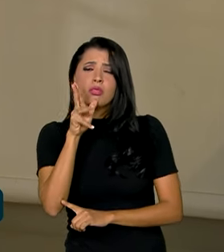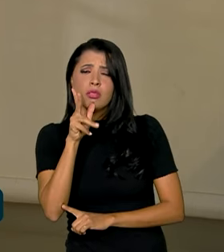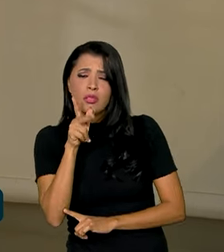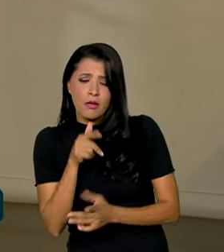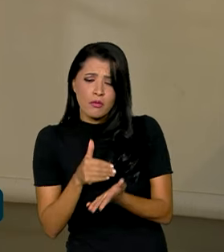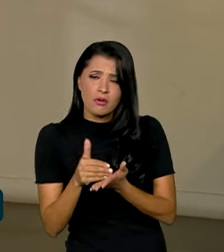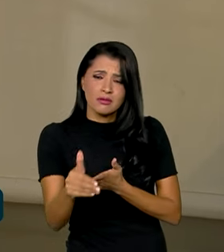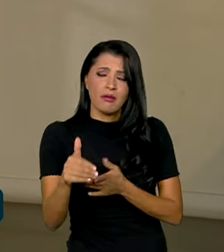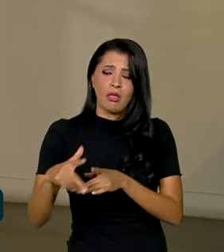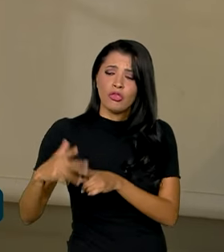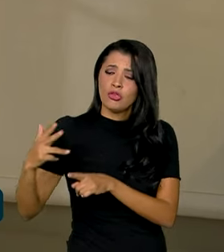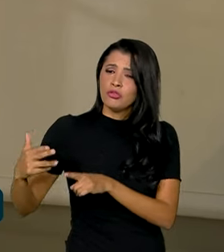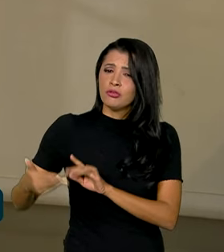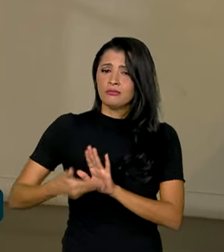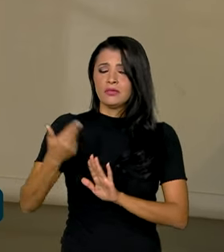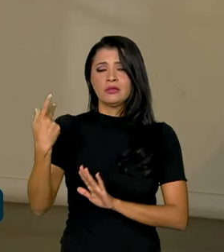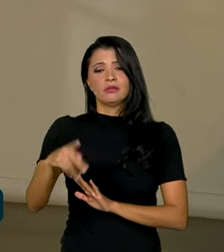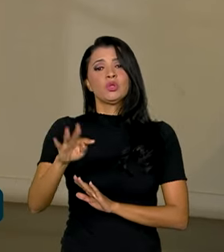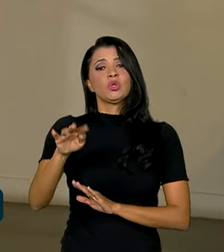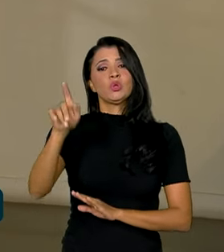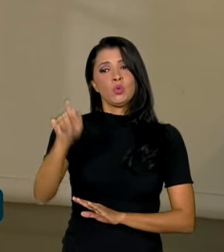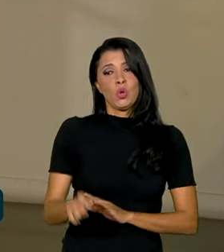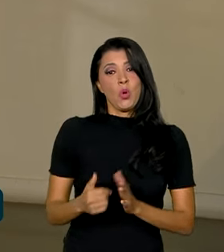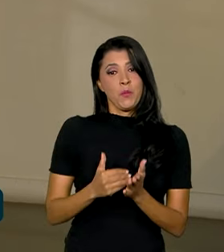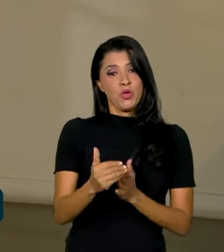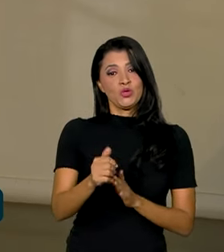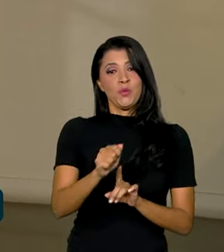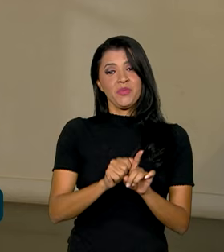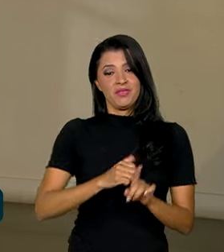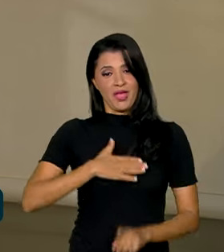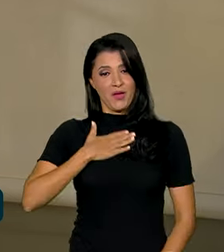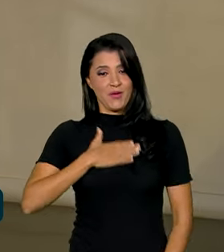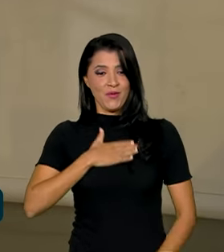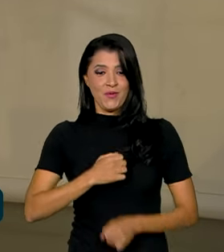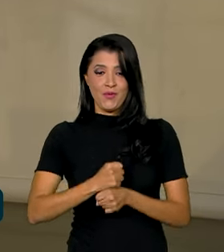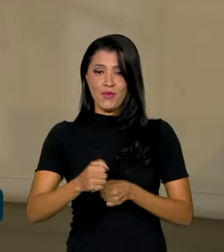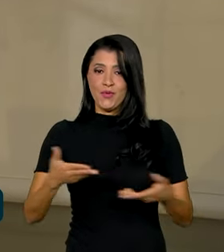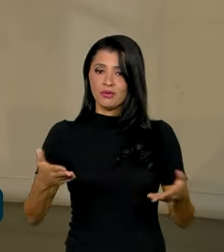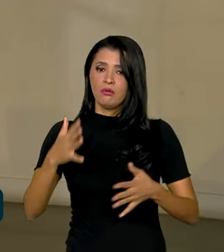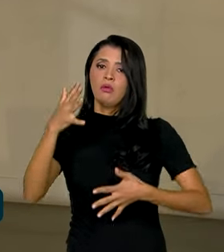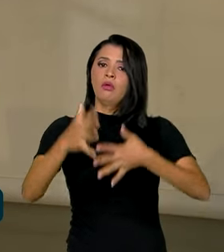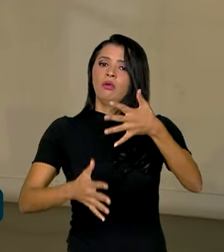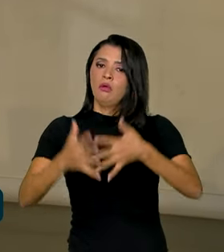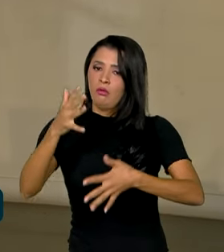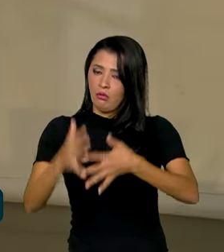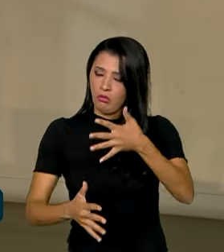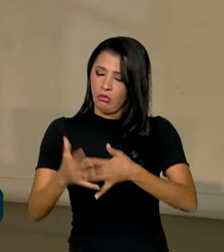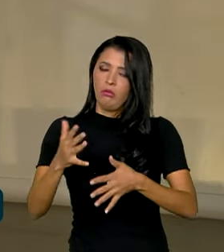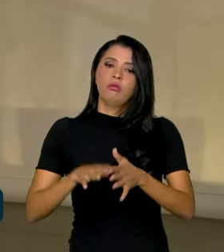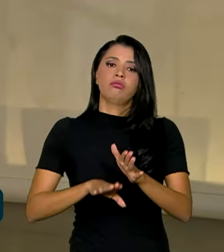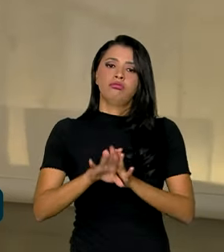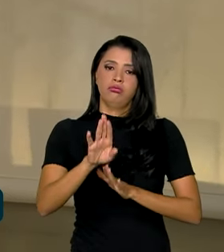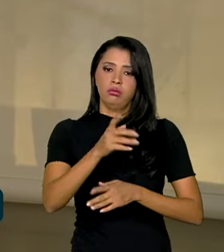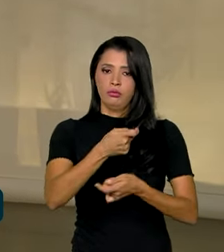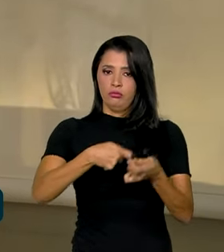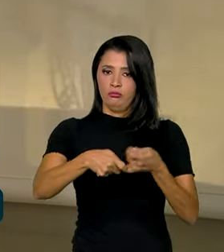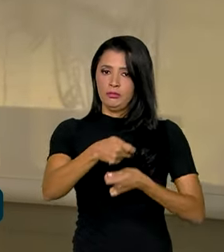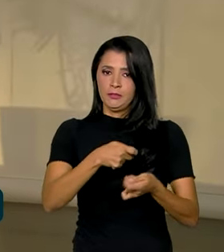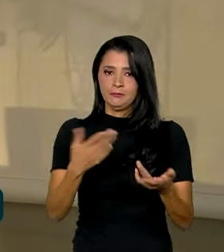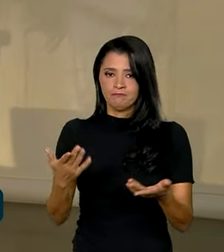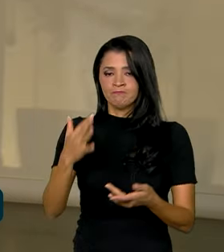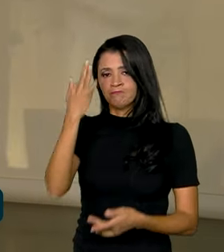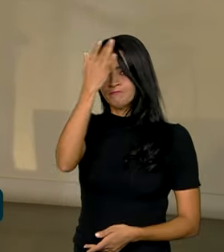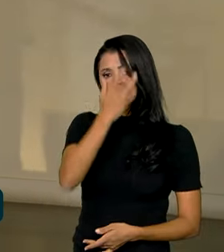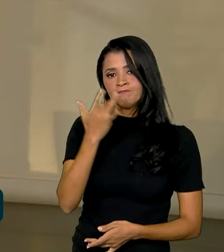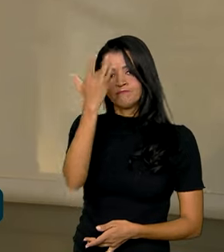ciclo de corte na taxa de juros, só em agosto desse ano. E que isso atrapalha, vem atrapalhando o crescimento da economia. Fernando